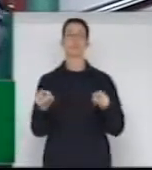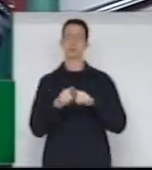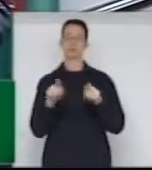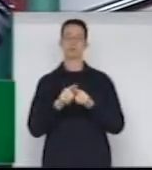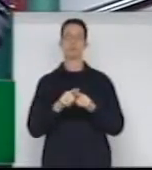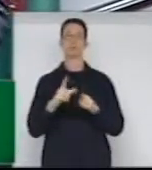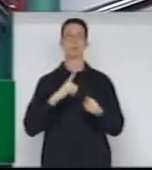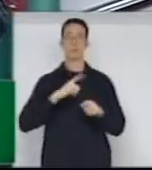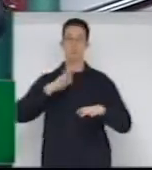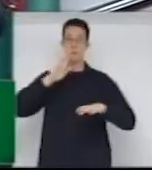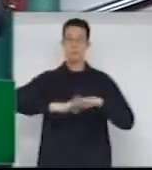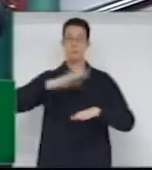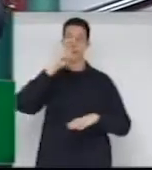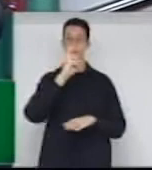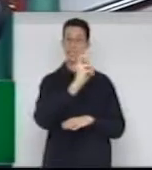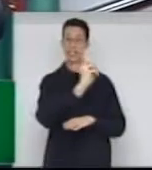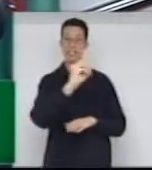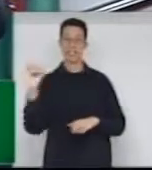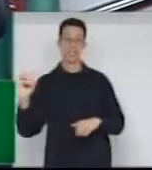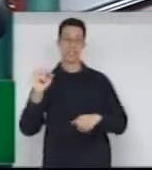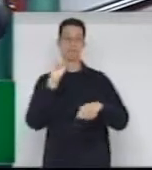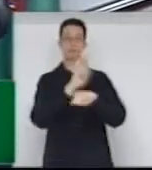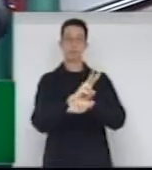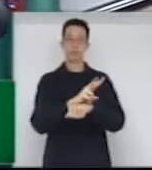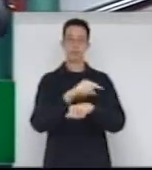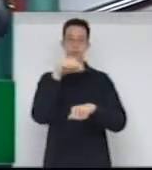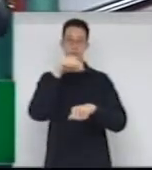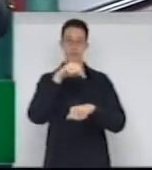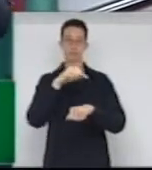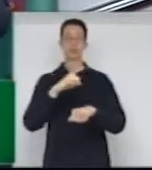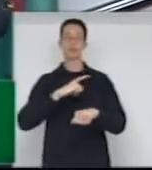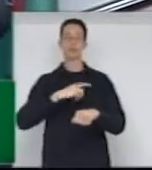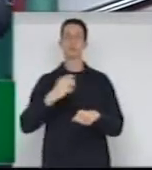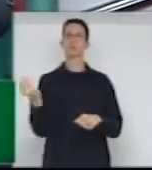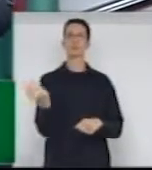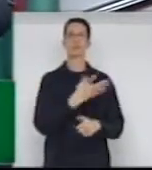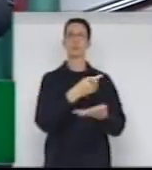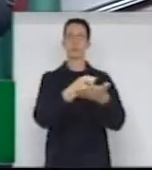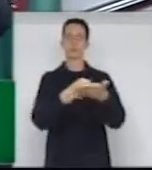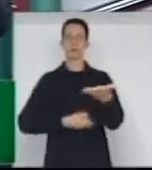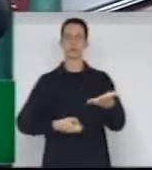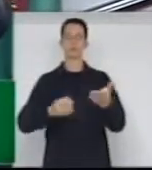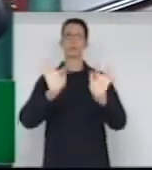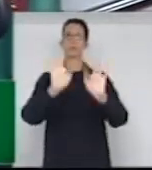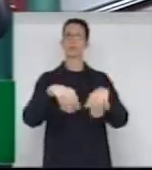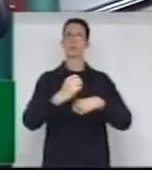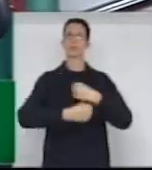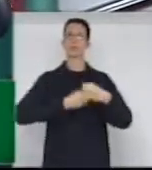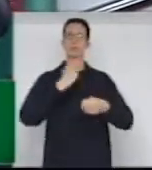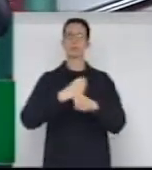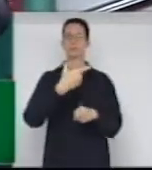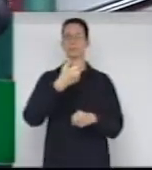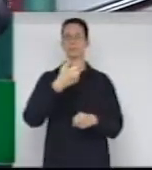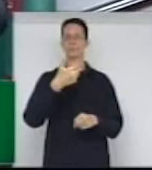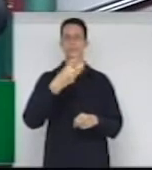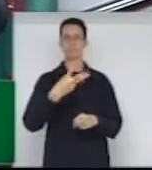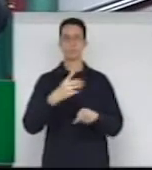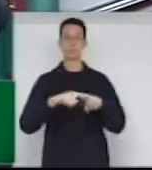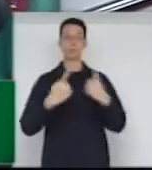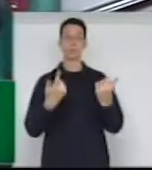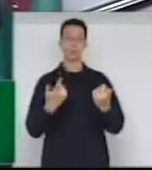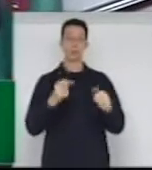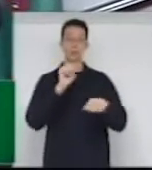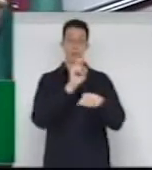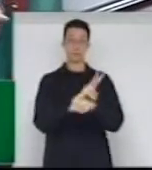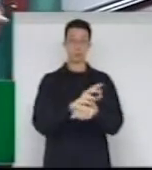aos quais serão preenchidas por um novo concurso no final deste ano. Todavia, vagas para o